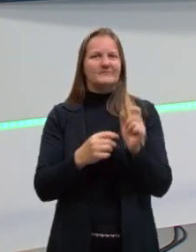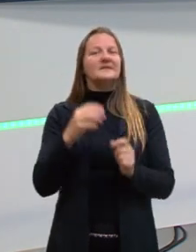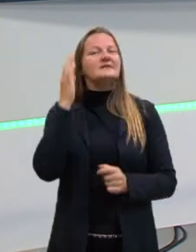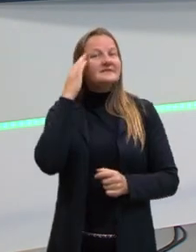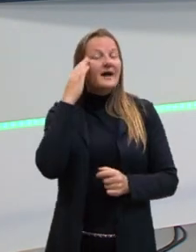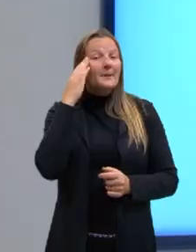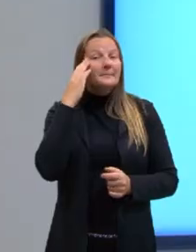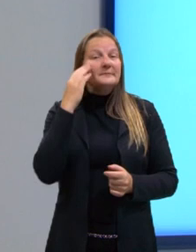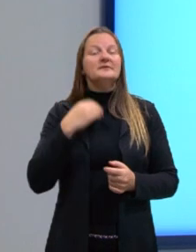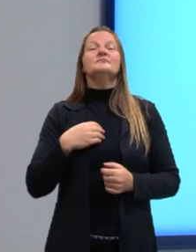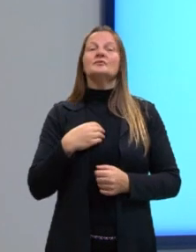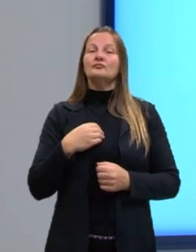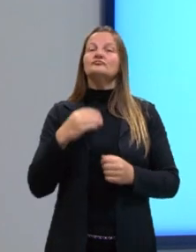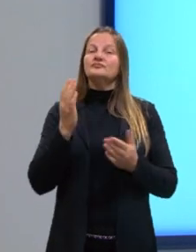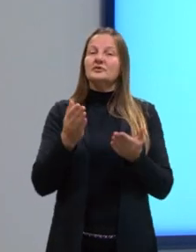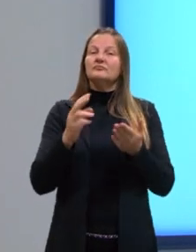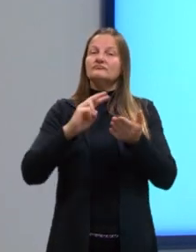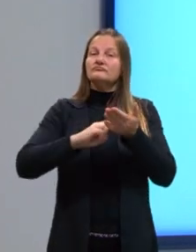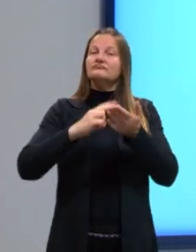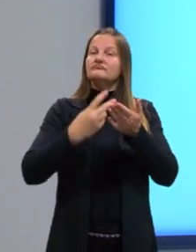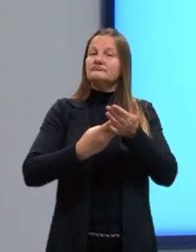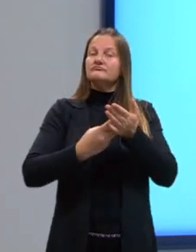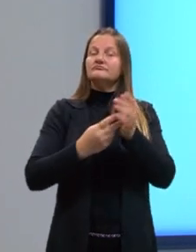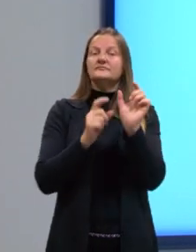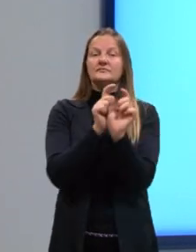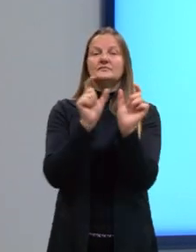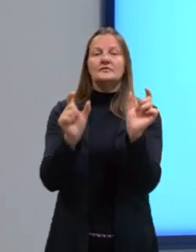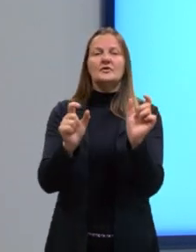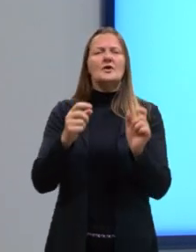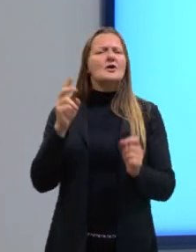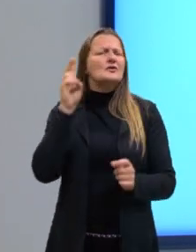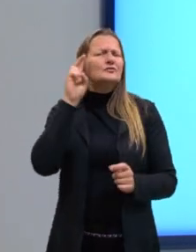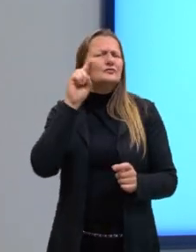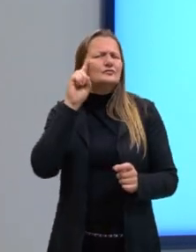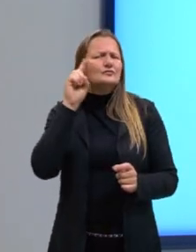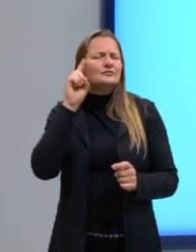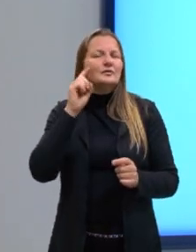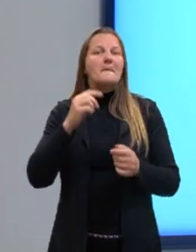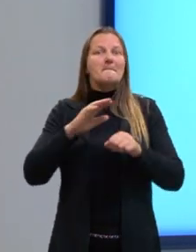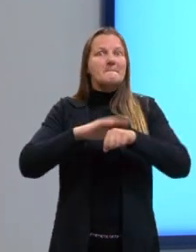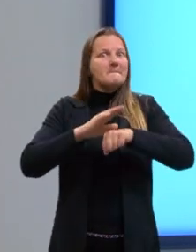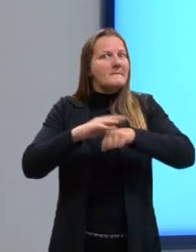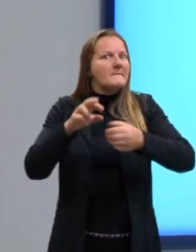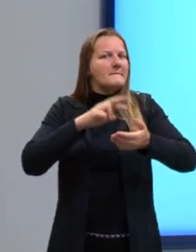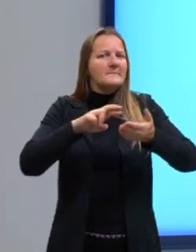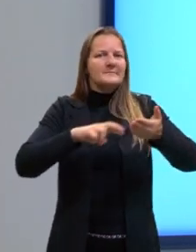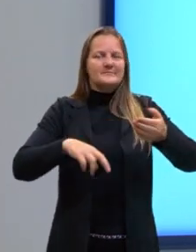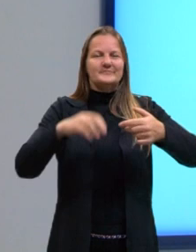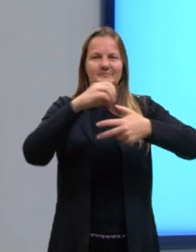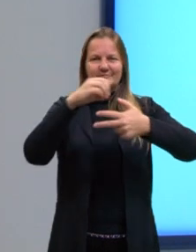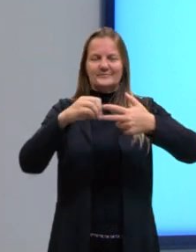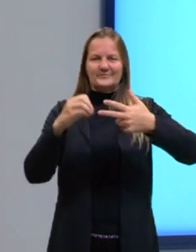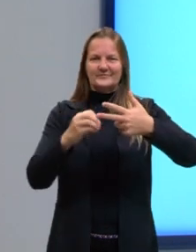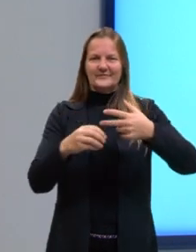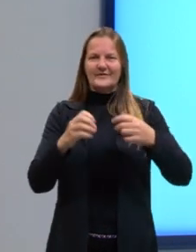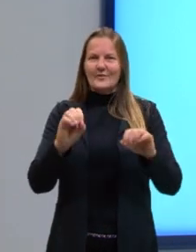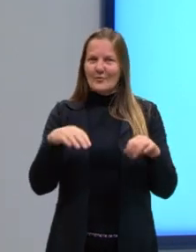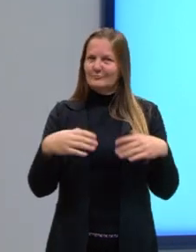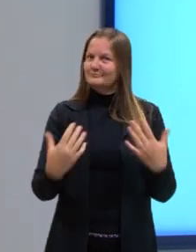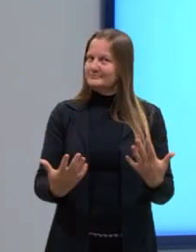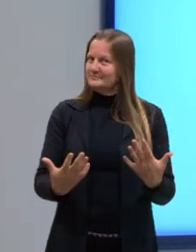eu vou para os sinônimos de uso frequente na redação do Enem. Ora,